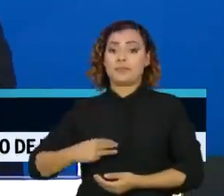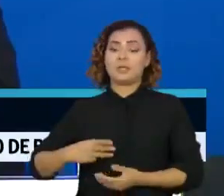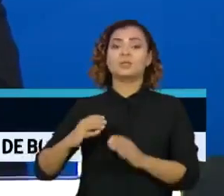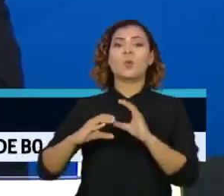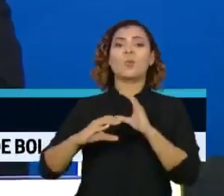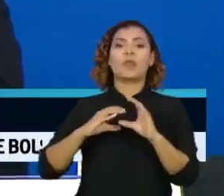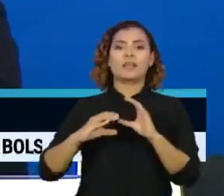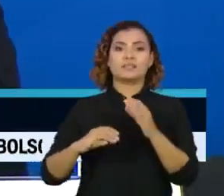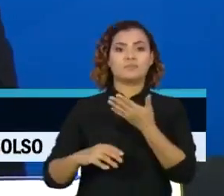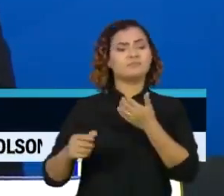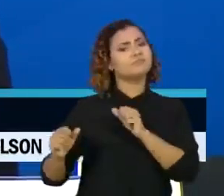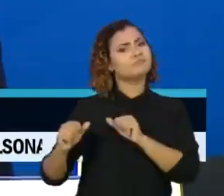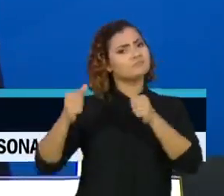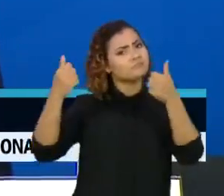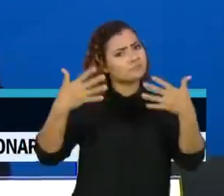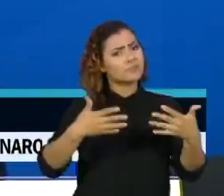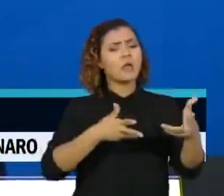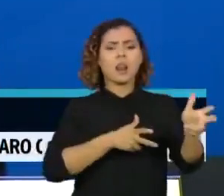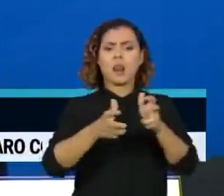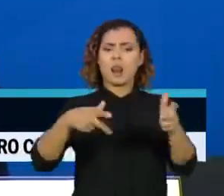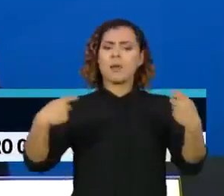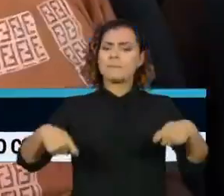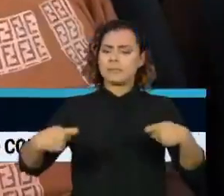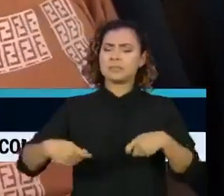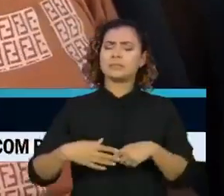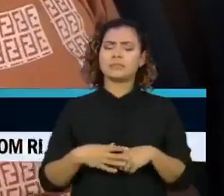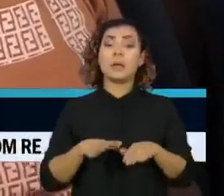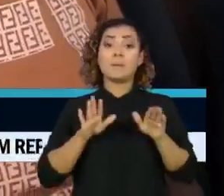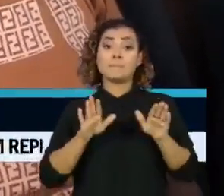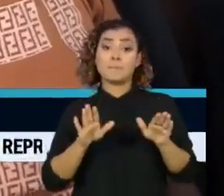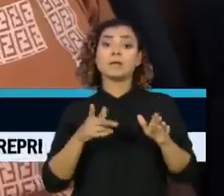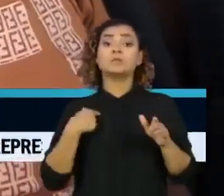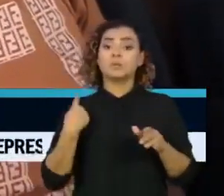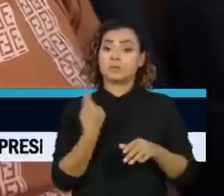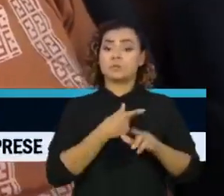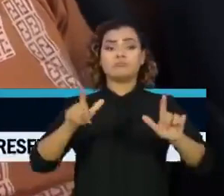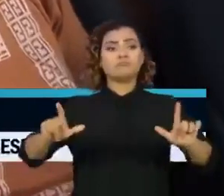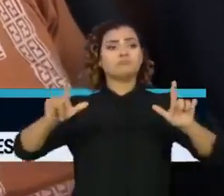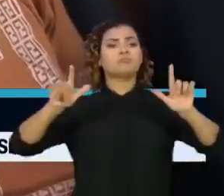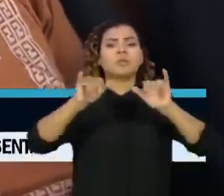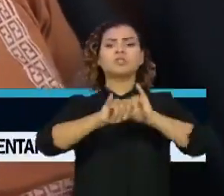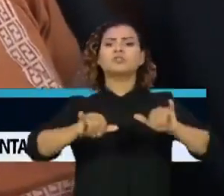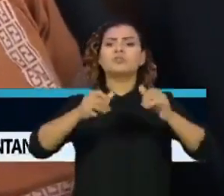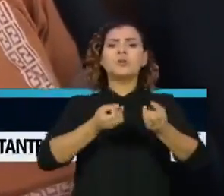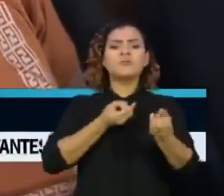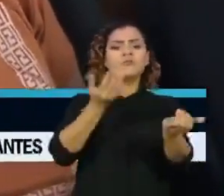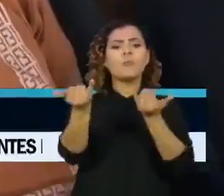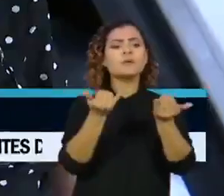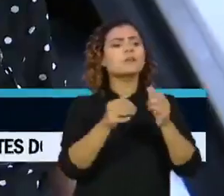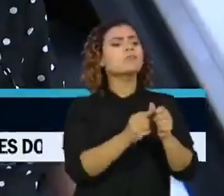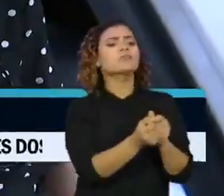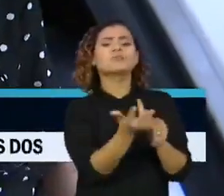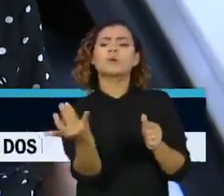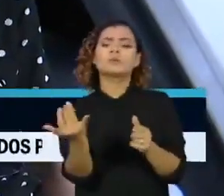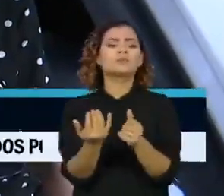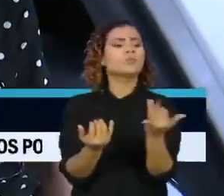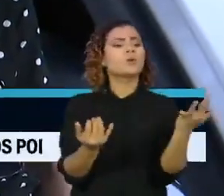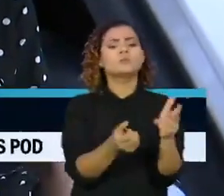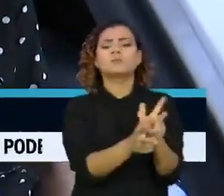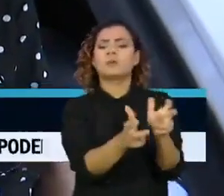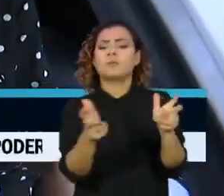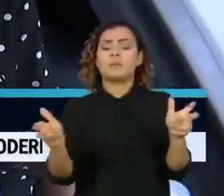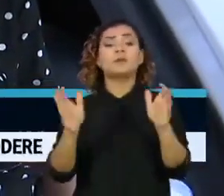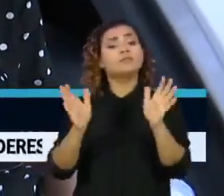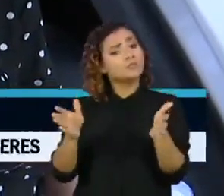Comunicações defendeu a vacinação em massa e sugeriu que o consórcio de imprensa divulgue o total de imunizados. Algo que o